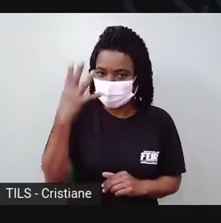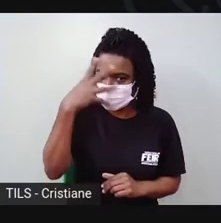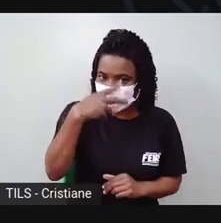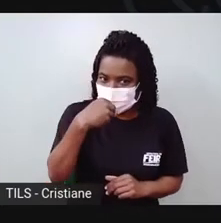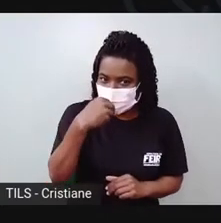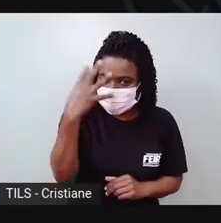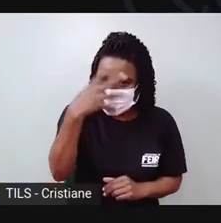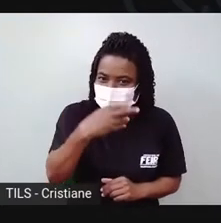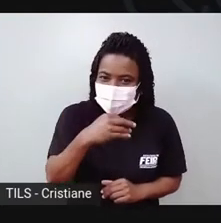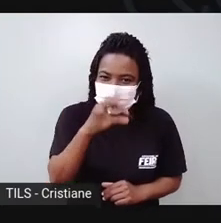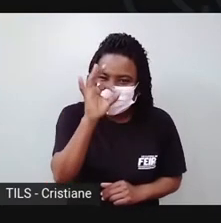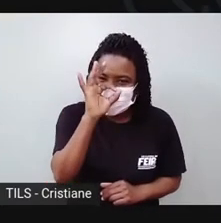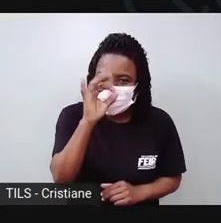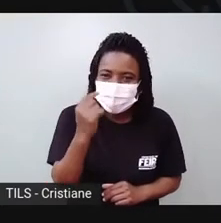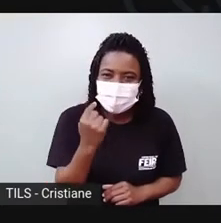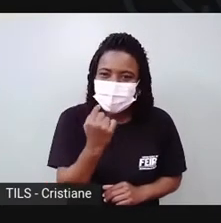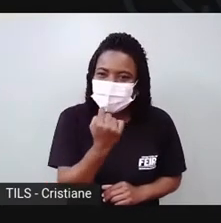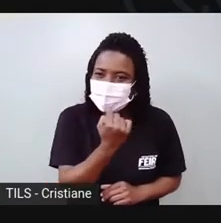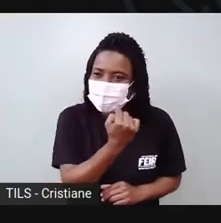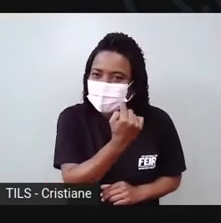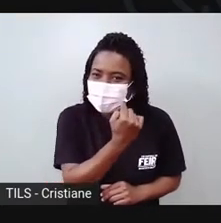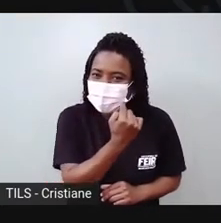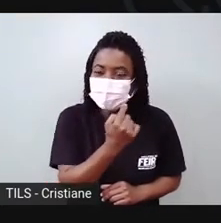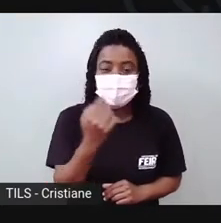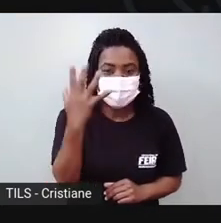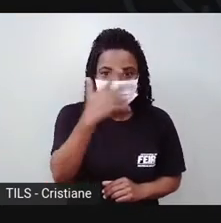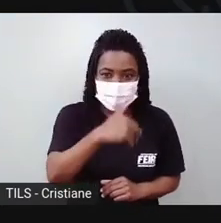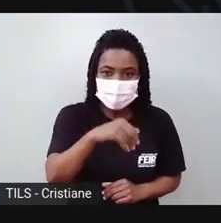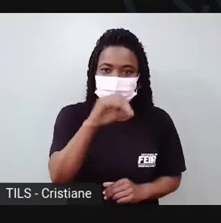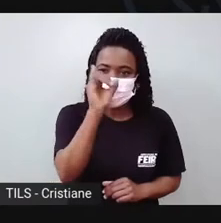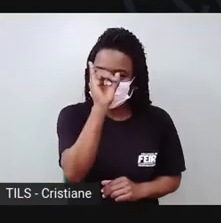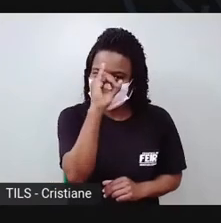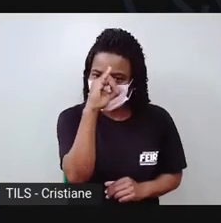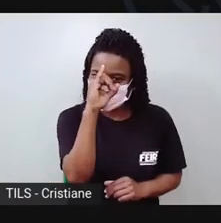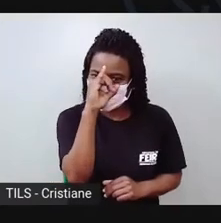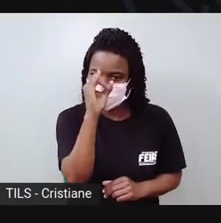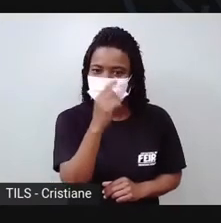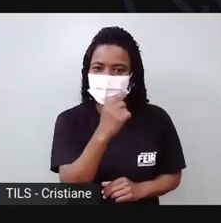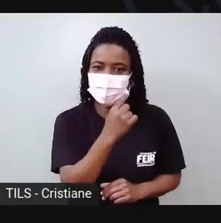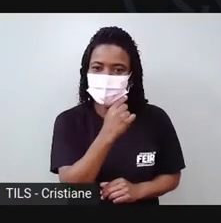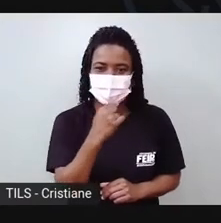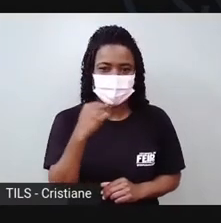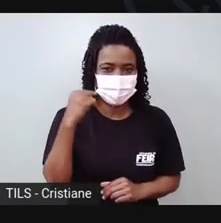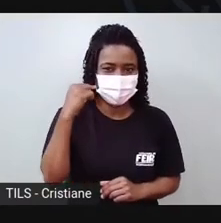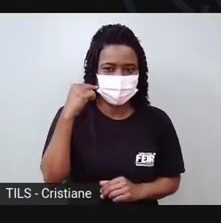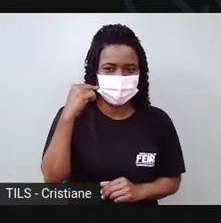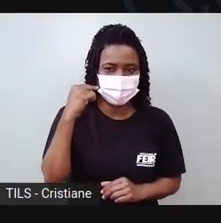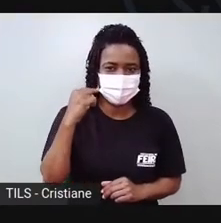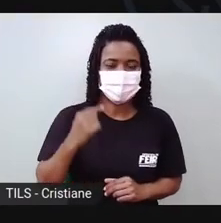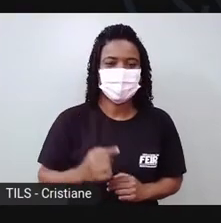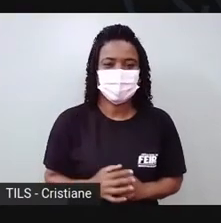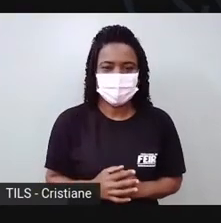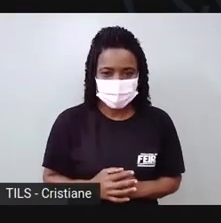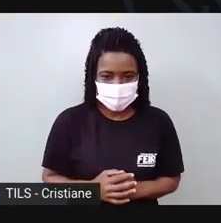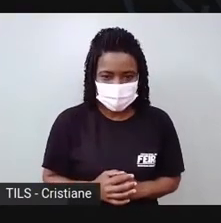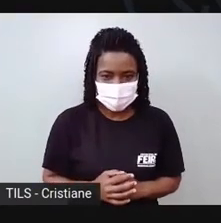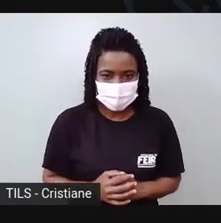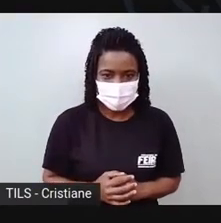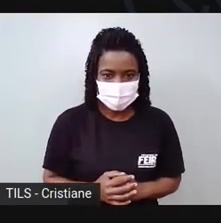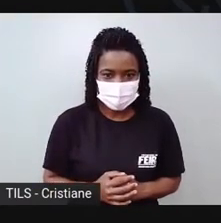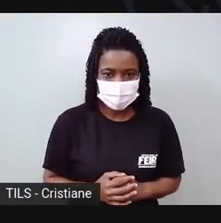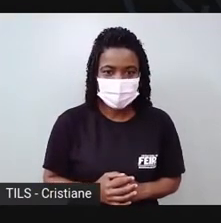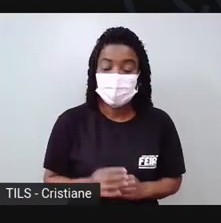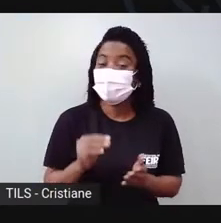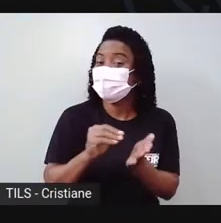O nariz e a boquinha dele? Agora a gente vai fazer o que que tá faltando no porquinho. Vocês sabem o que é tá